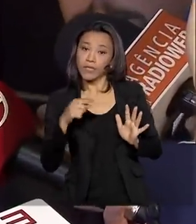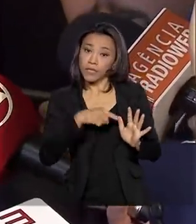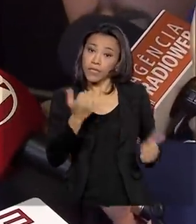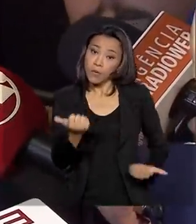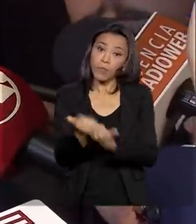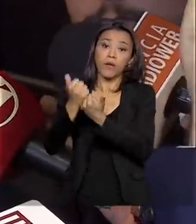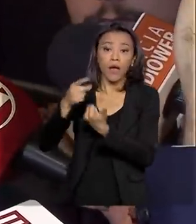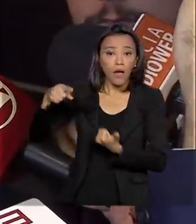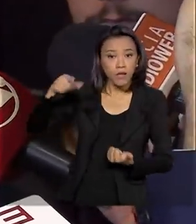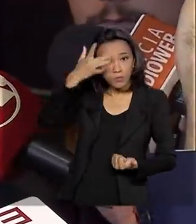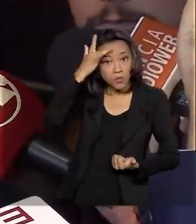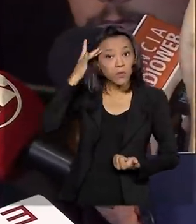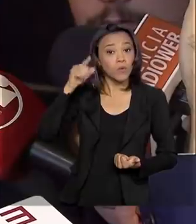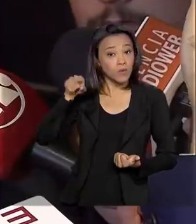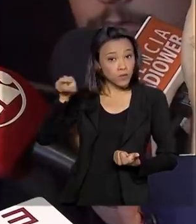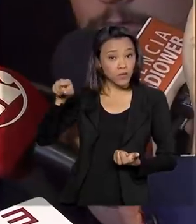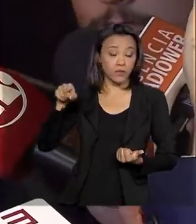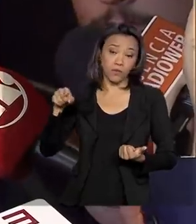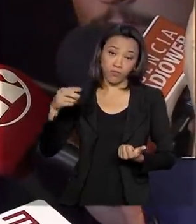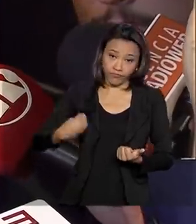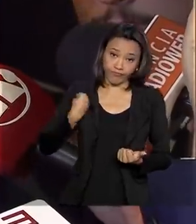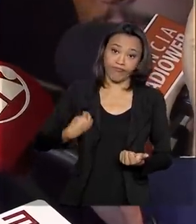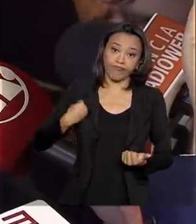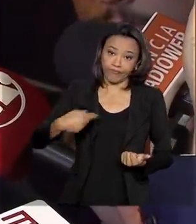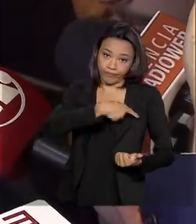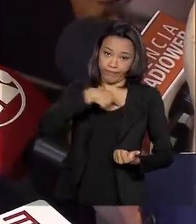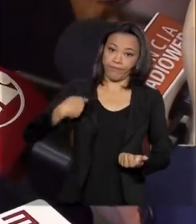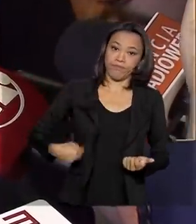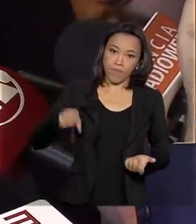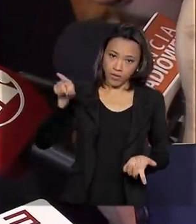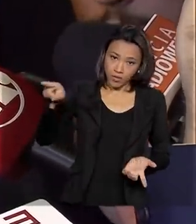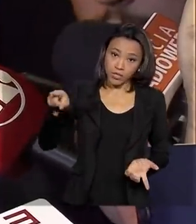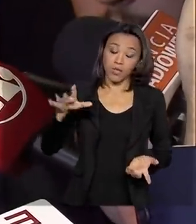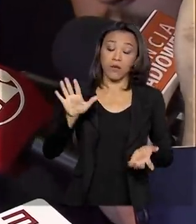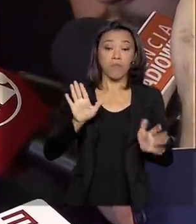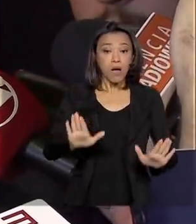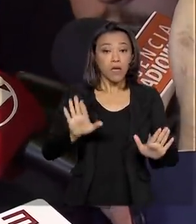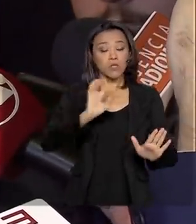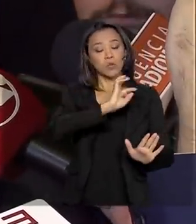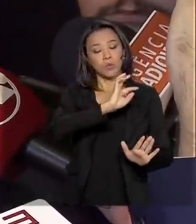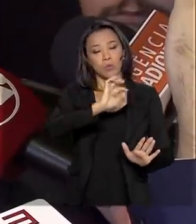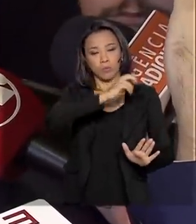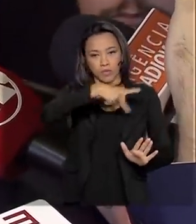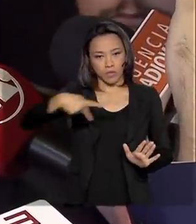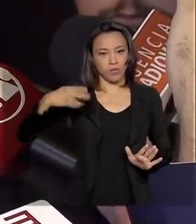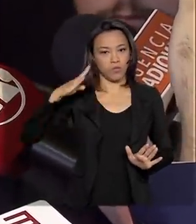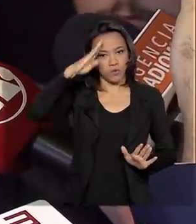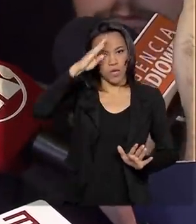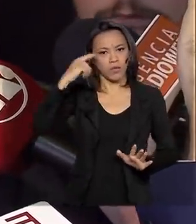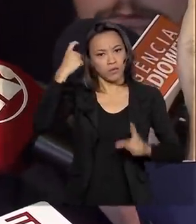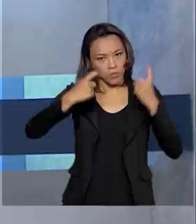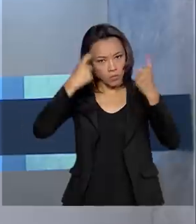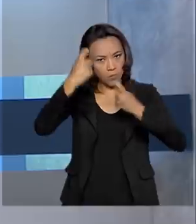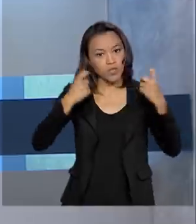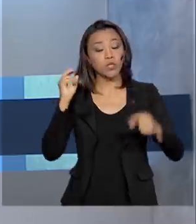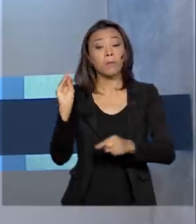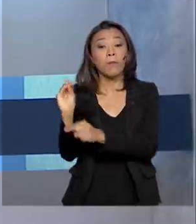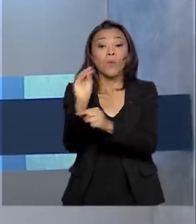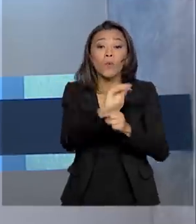irmãs que estão lá, mas o presidente Bolsonaro tem a preocupação sempre de proteger a população brasileira.